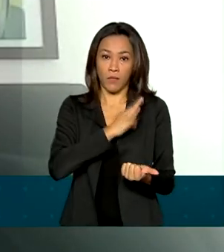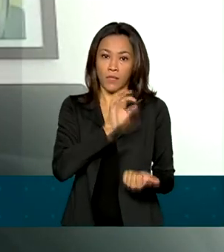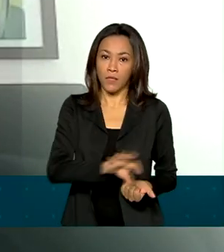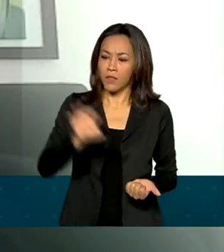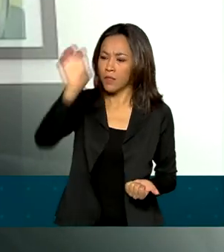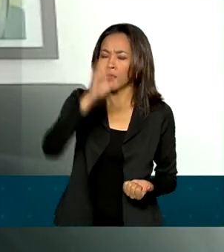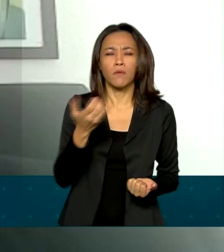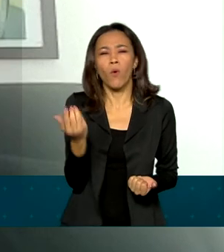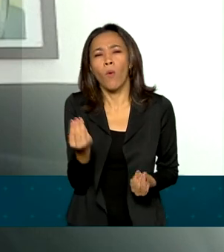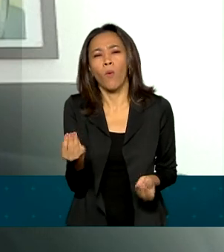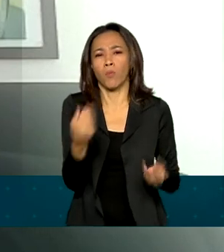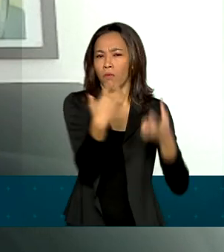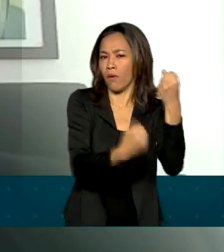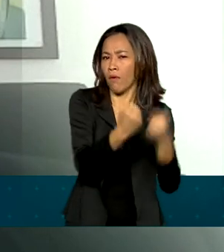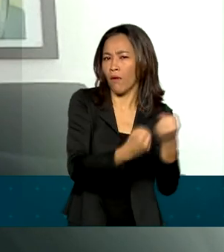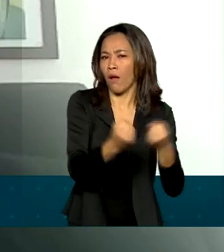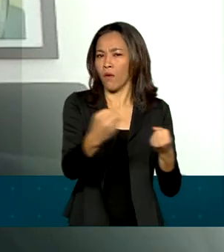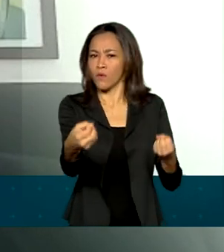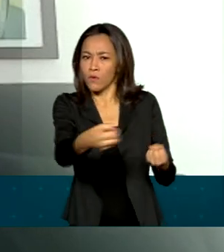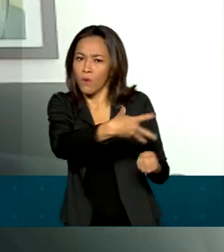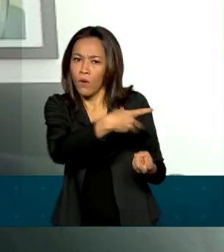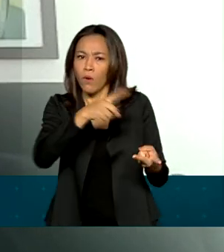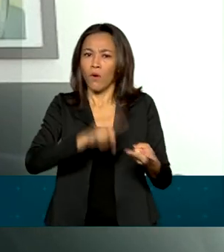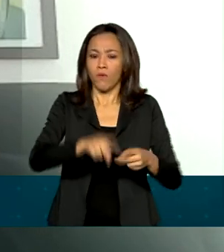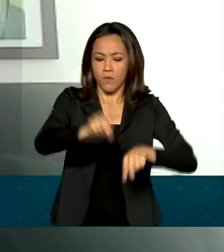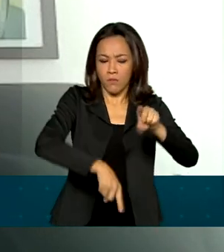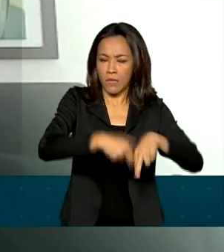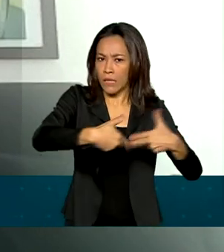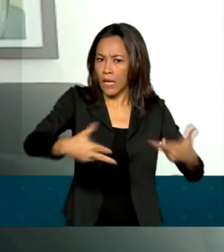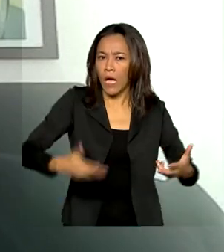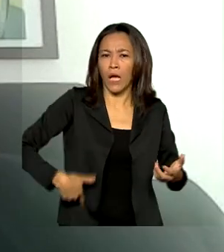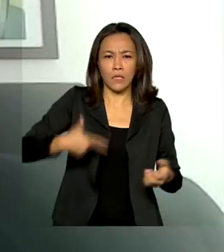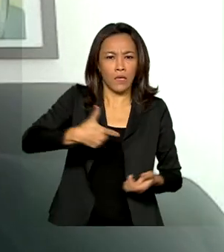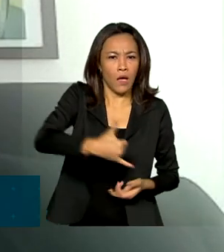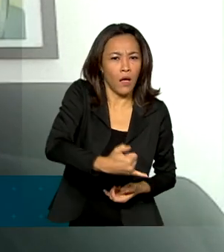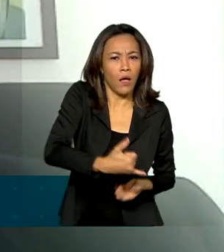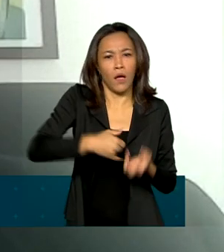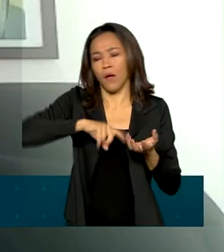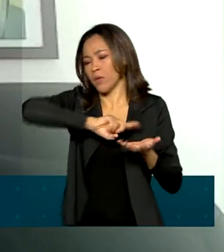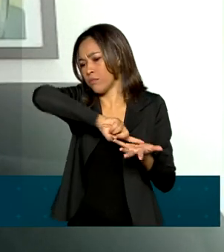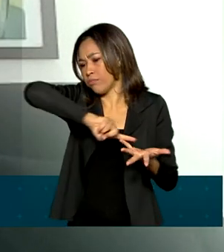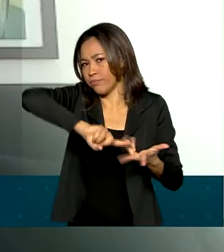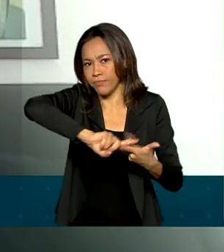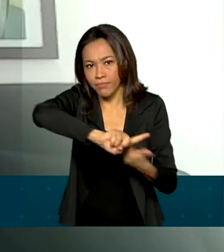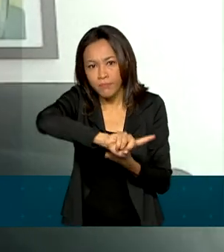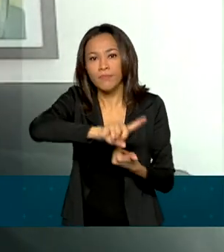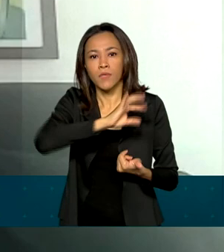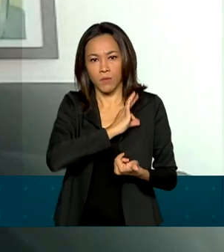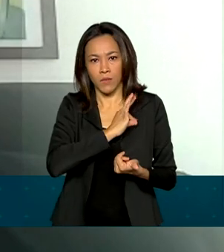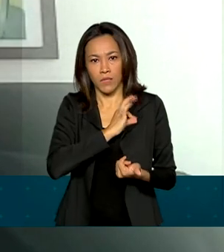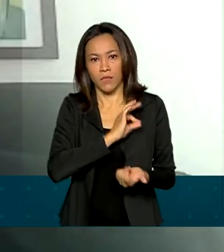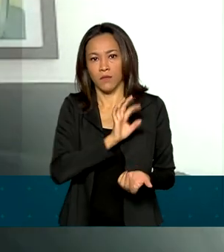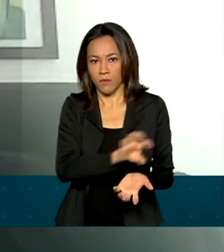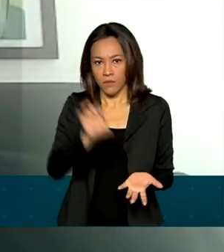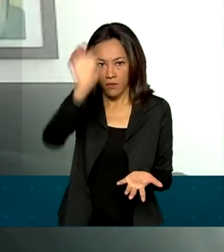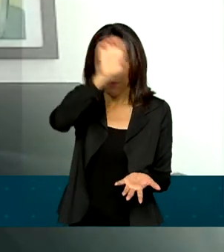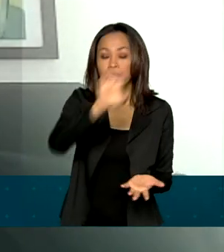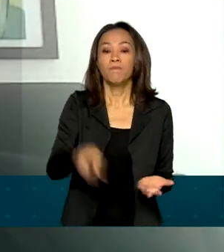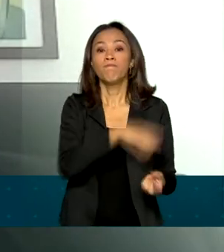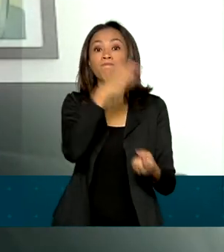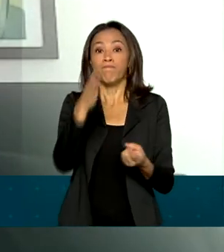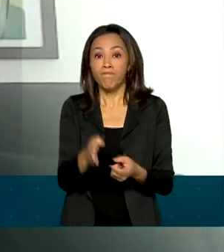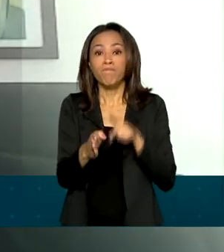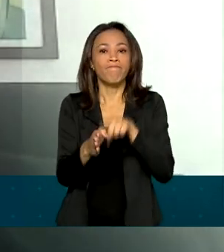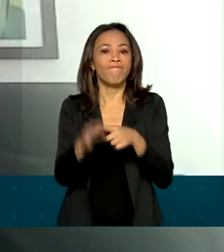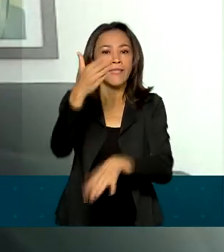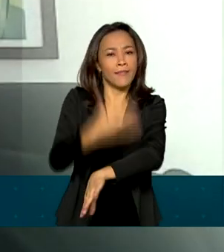viaturas, de instrumentos operacionais para a realização de suas atividades, realização